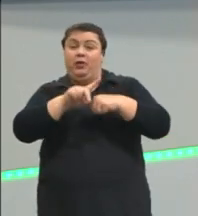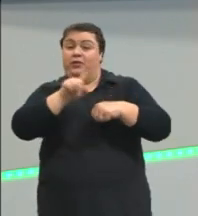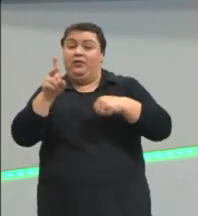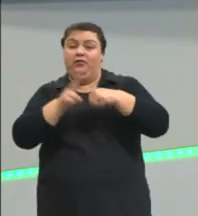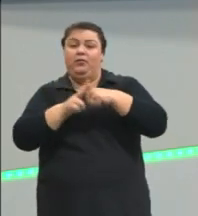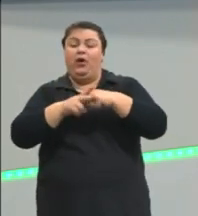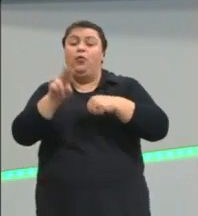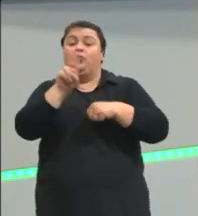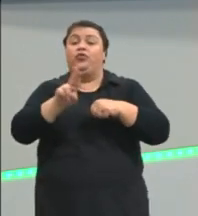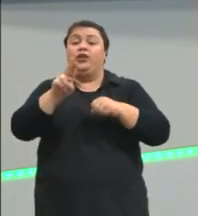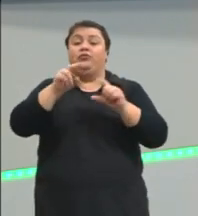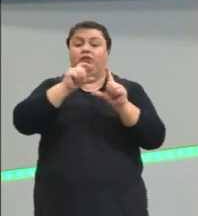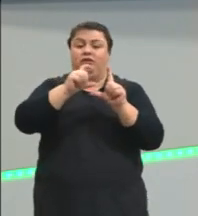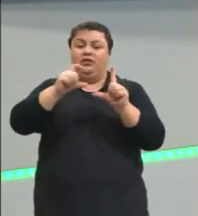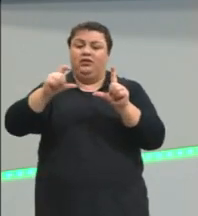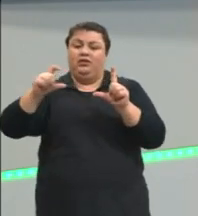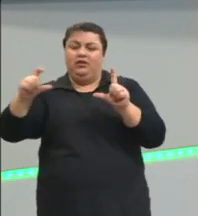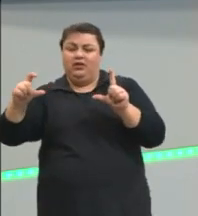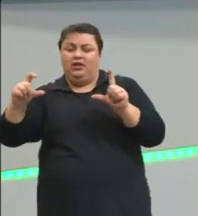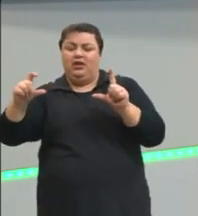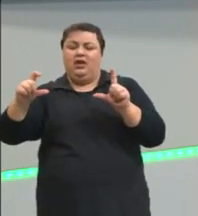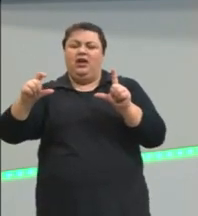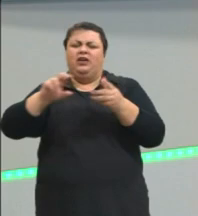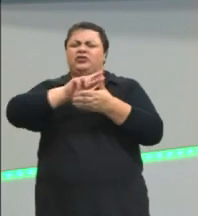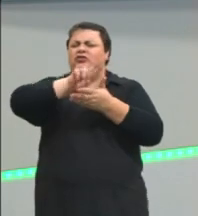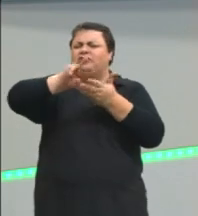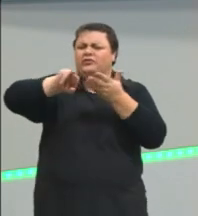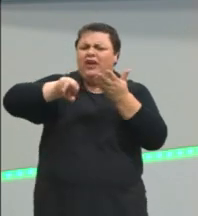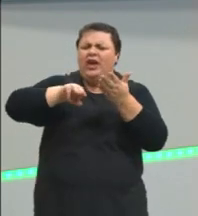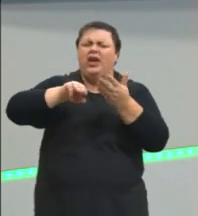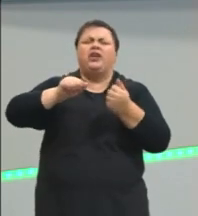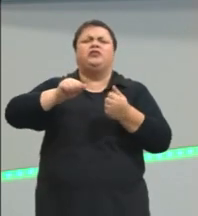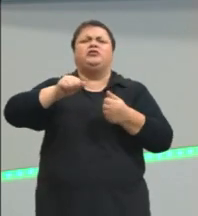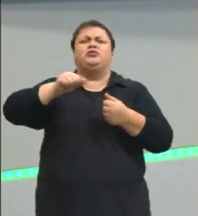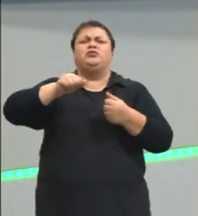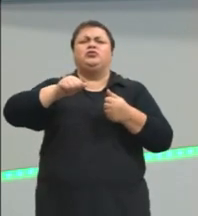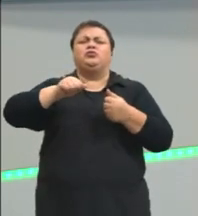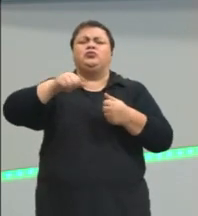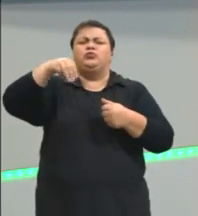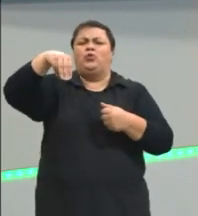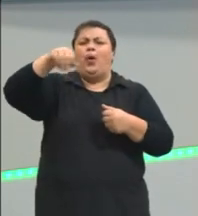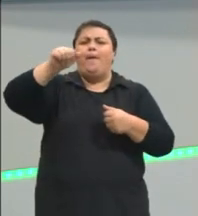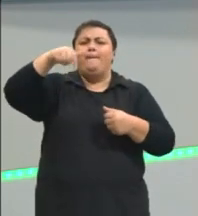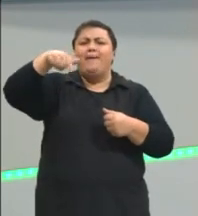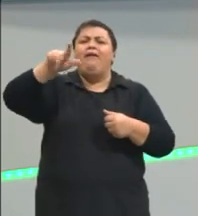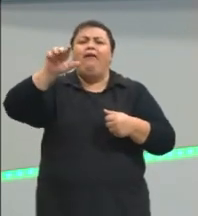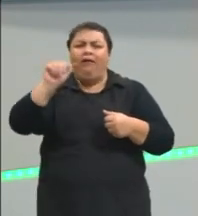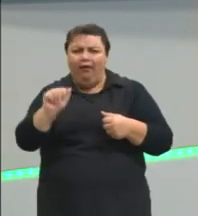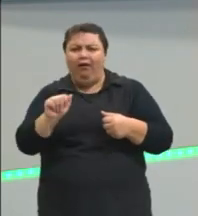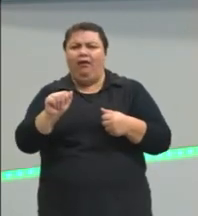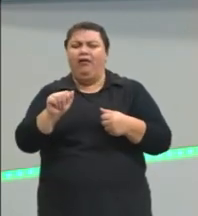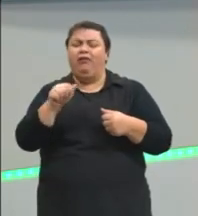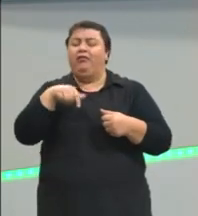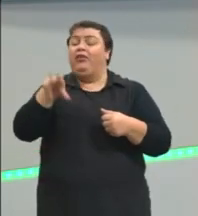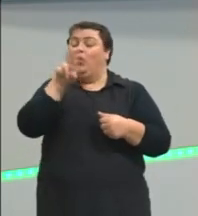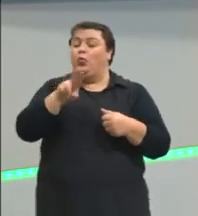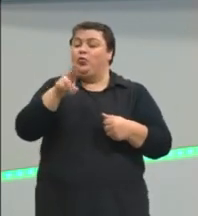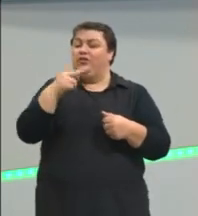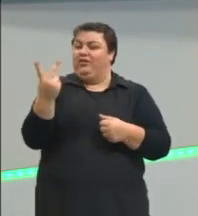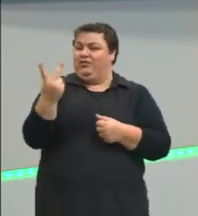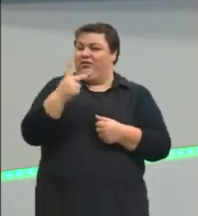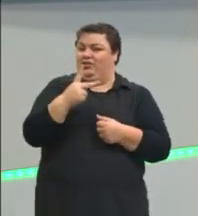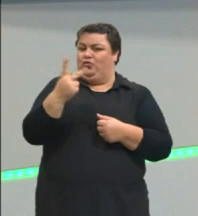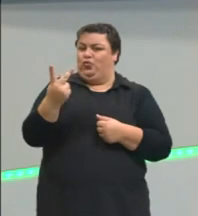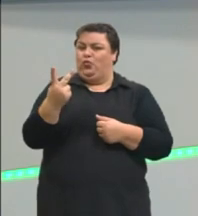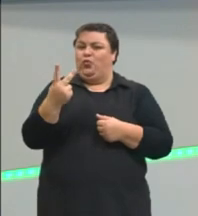quadrinhos, mangás. Então, gente tem ali vários termos que usam a junção dessas duas